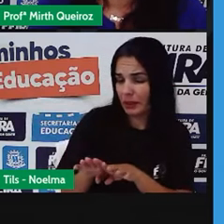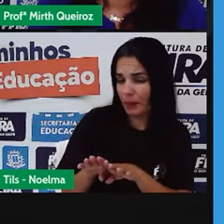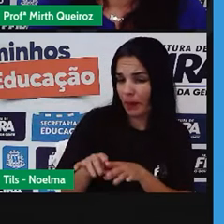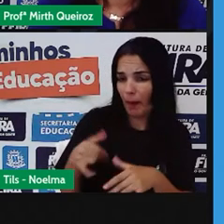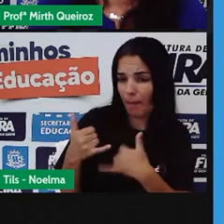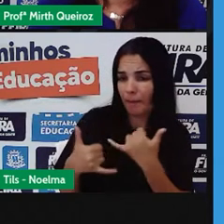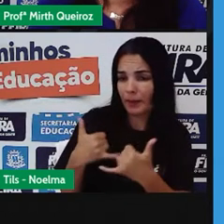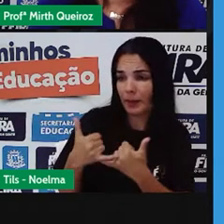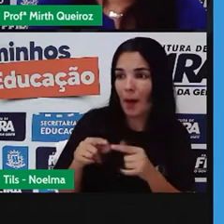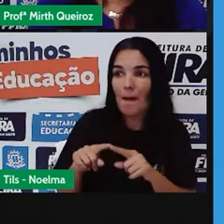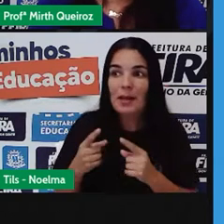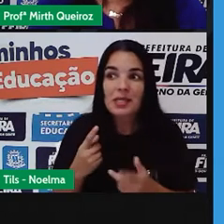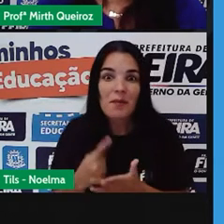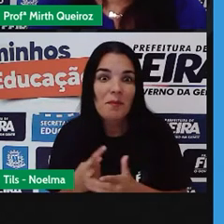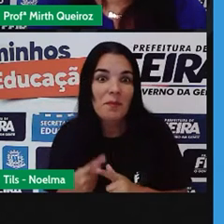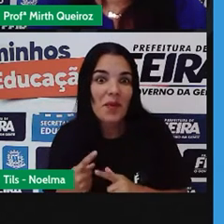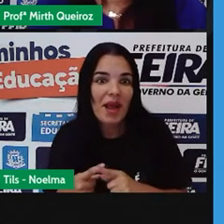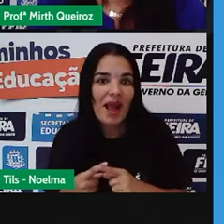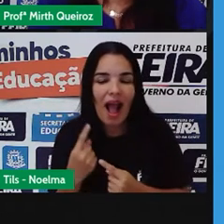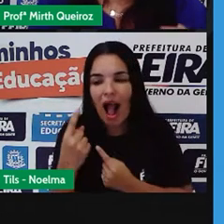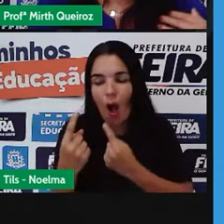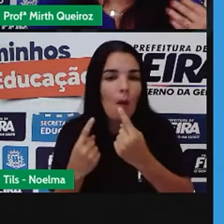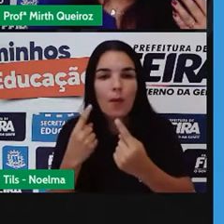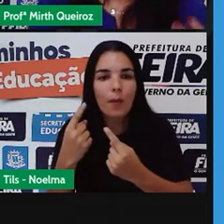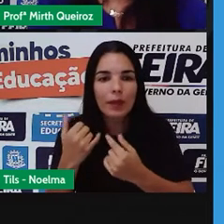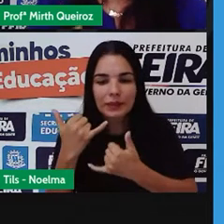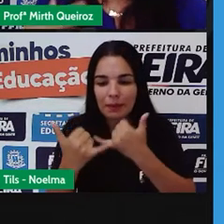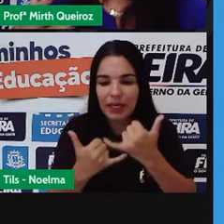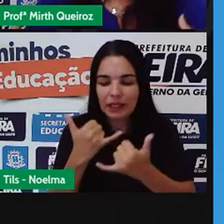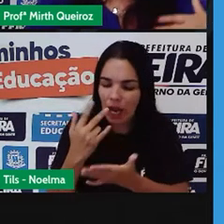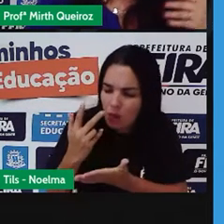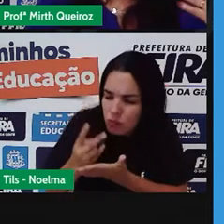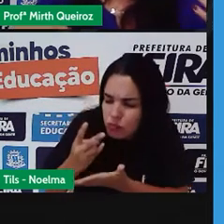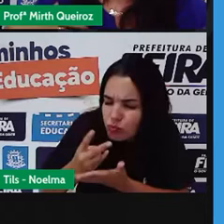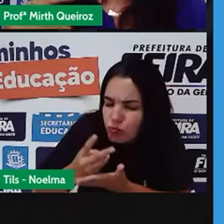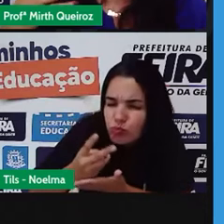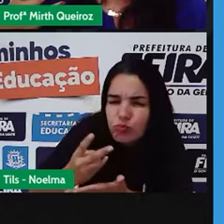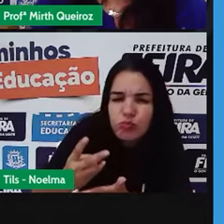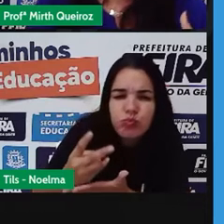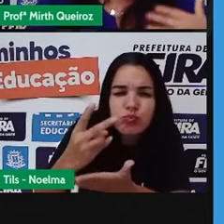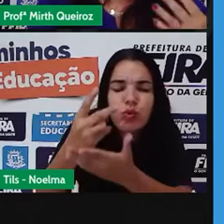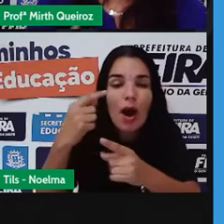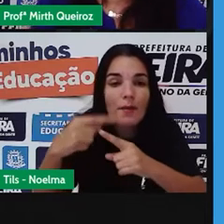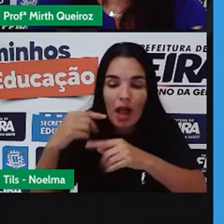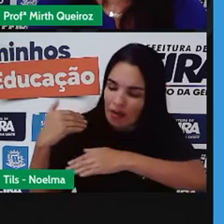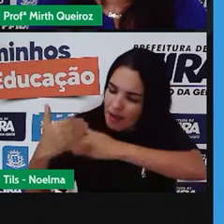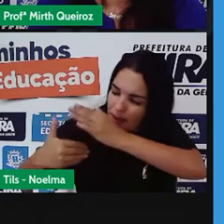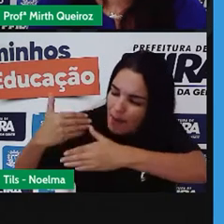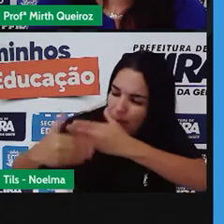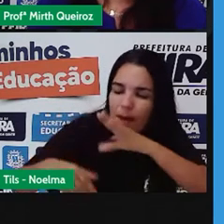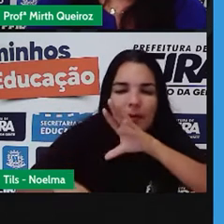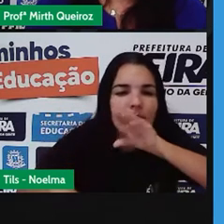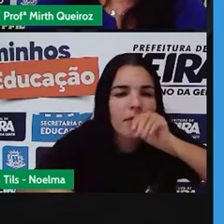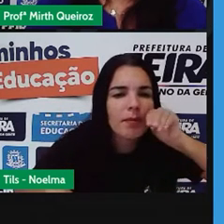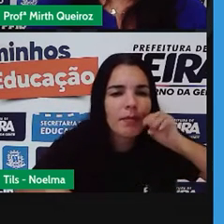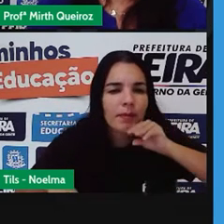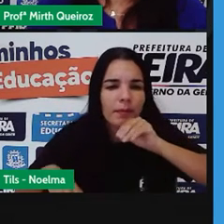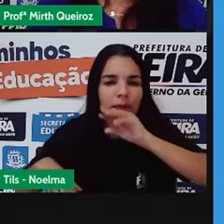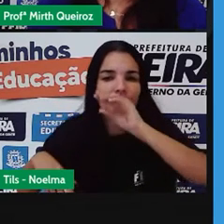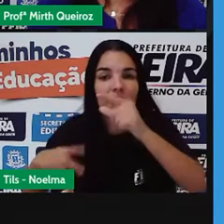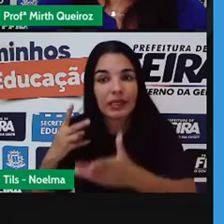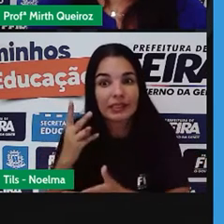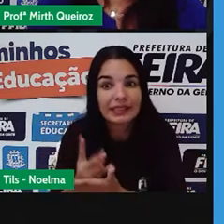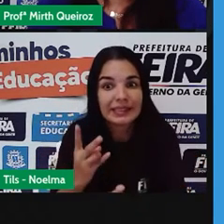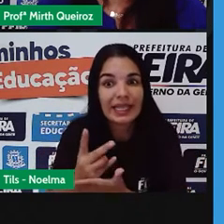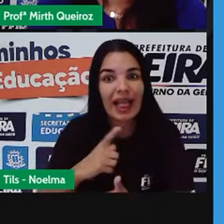dessas brincadeiras, elas prevalecem até hoje, porque foi passada através da oralidade, né? De geração a geração. E ainda